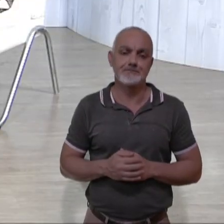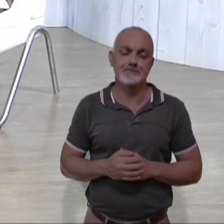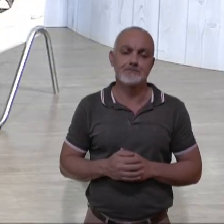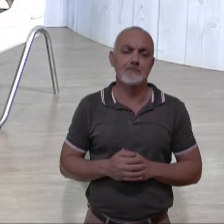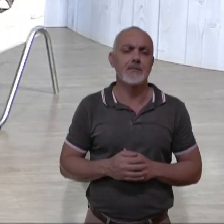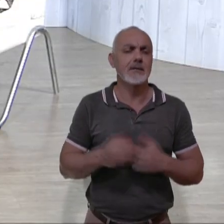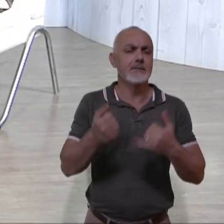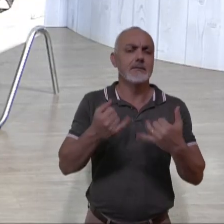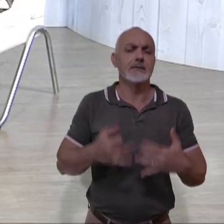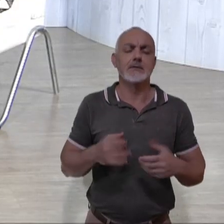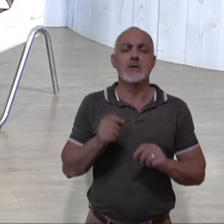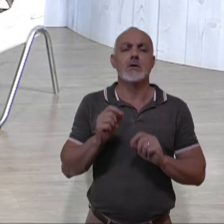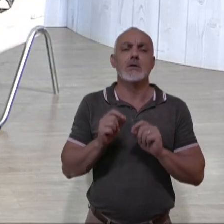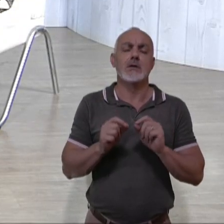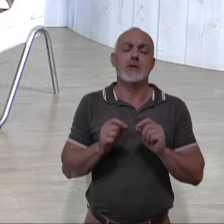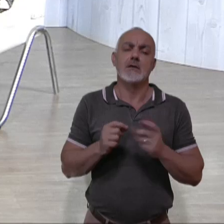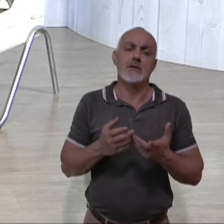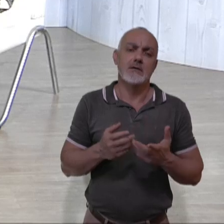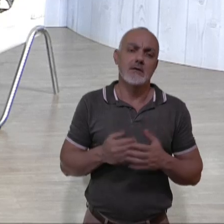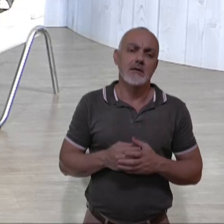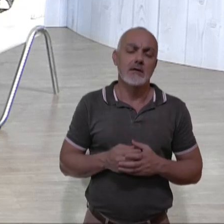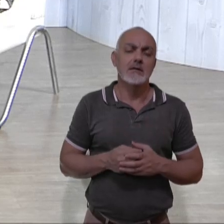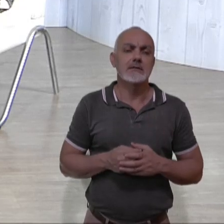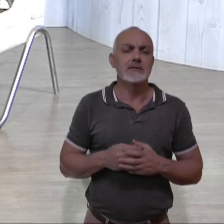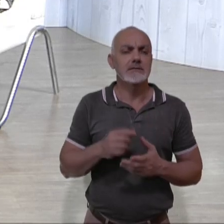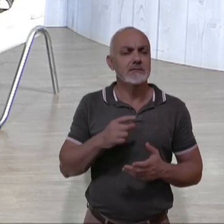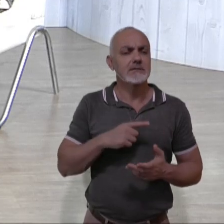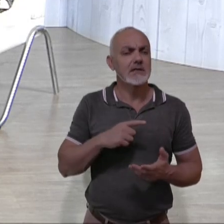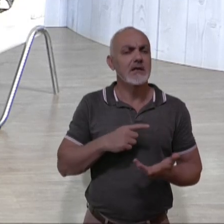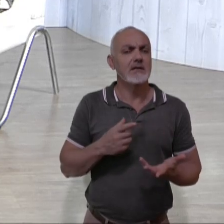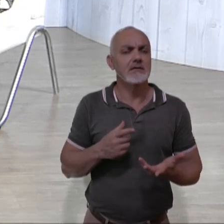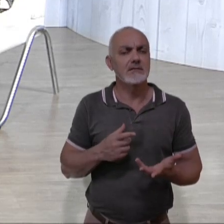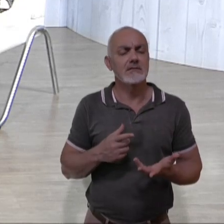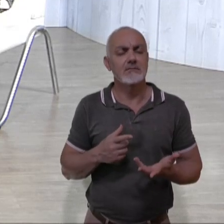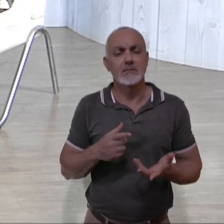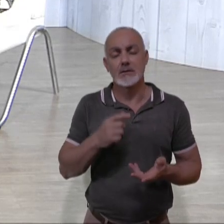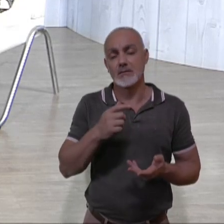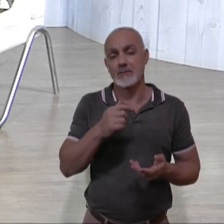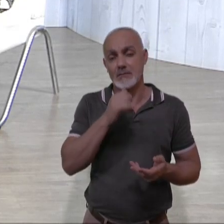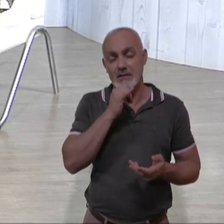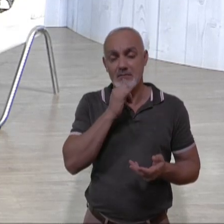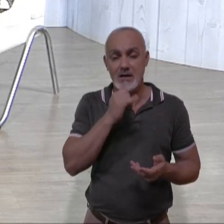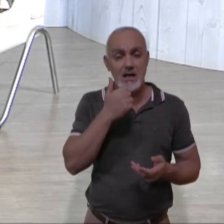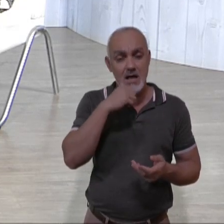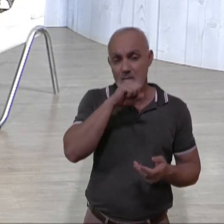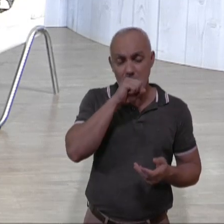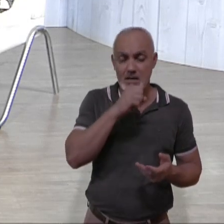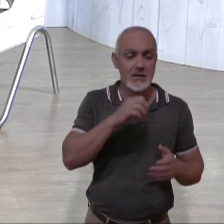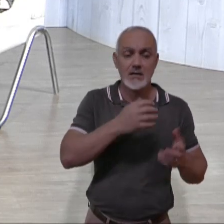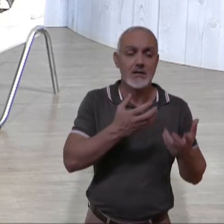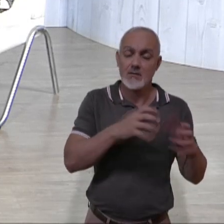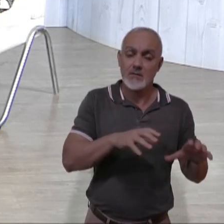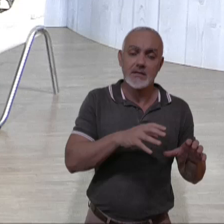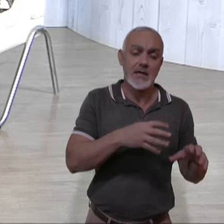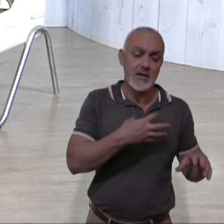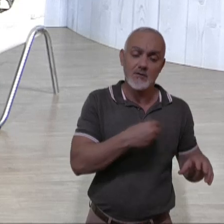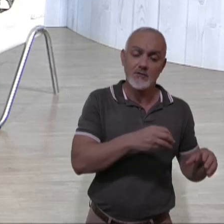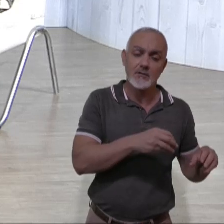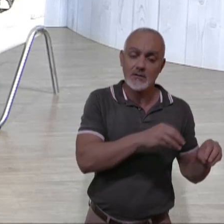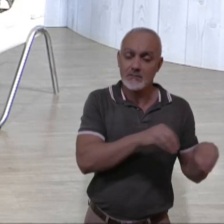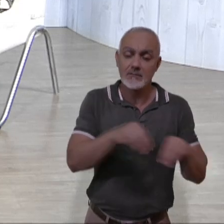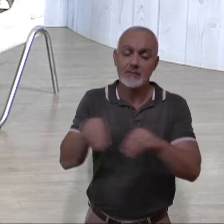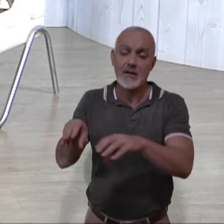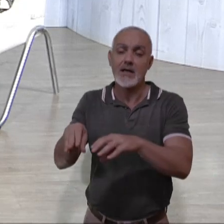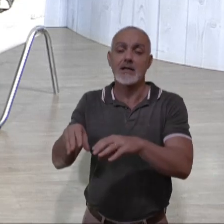é possível. Ivane, me explica uma coisa. Há casos de que, por exemplo, a mãe não quer que o filho vá para a casa do pai, mas o filho